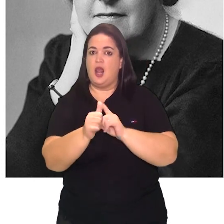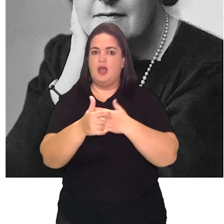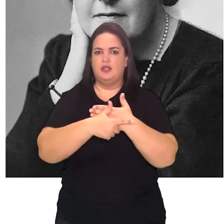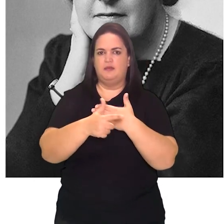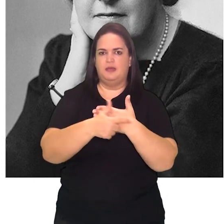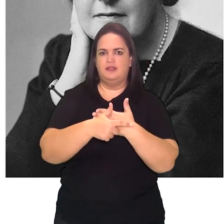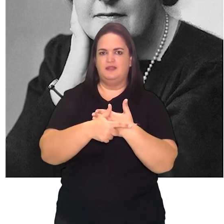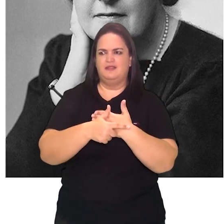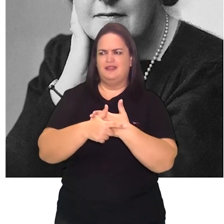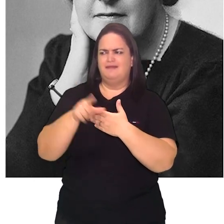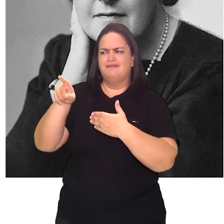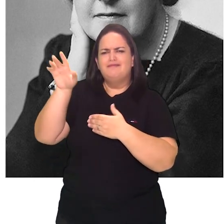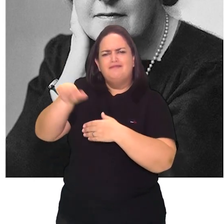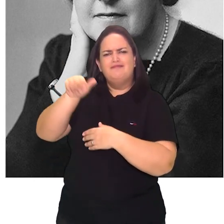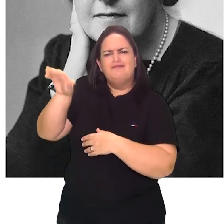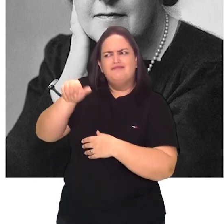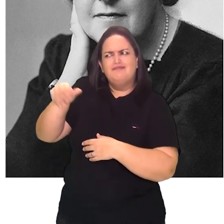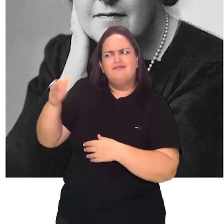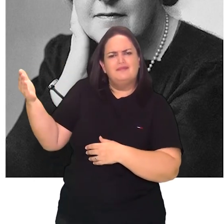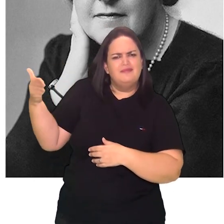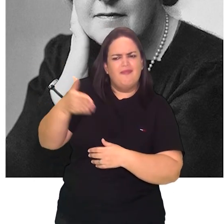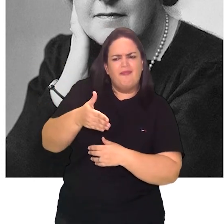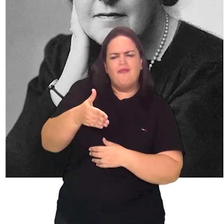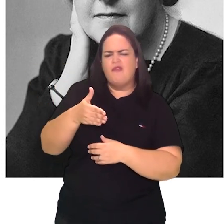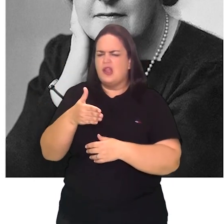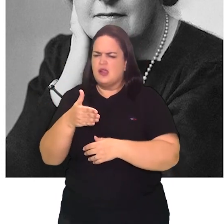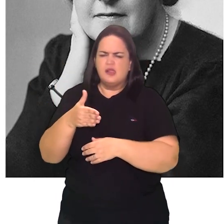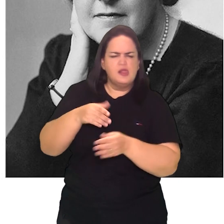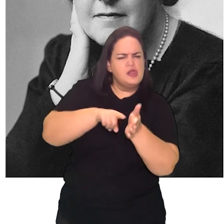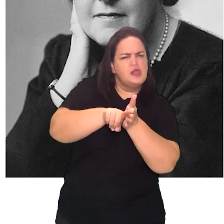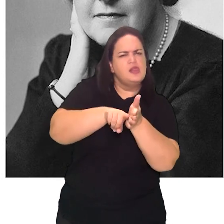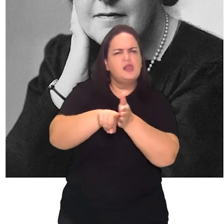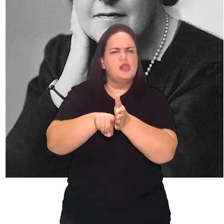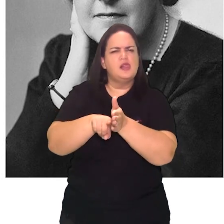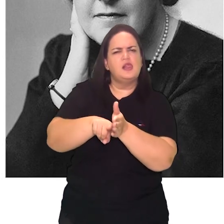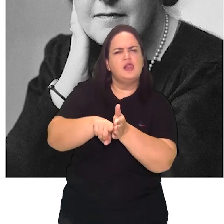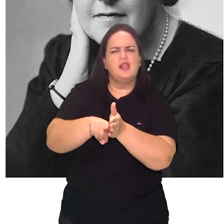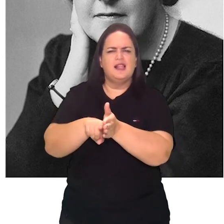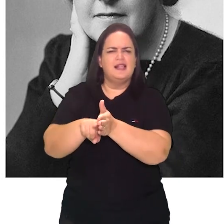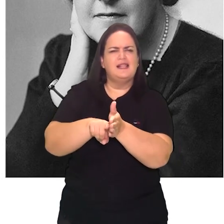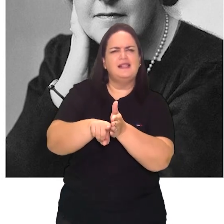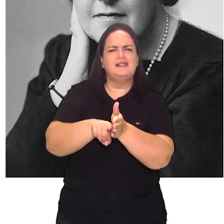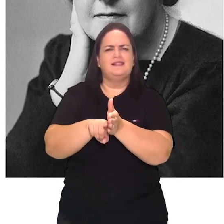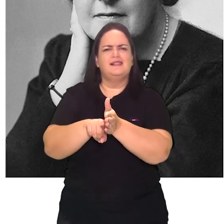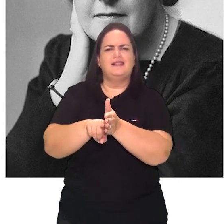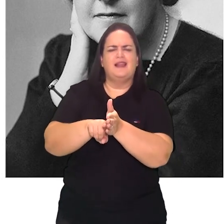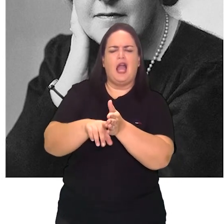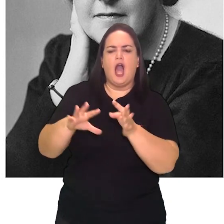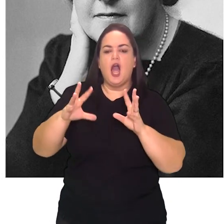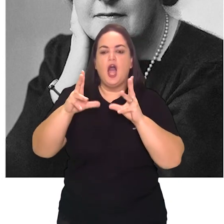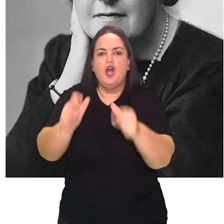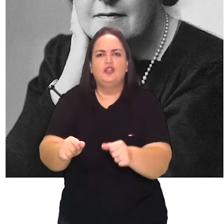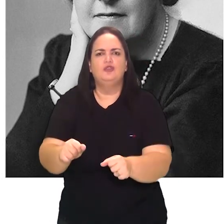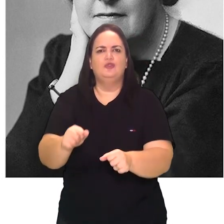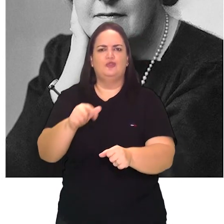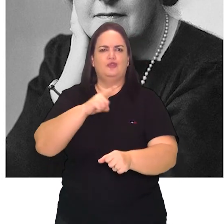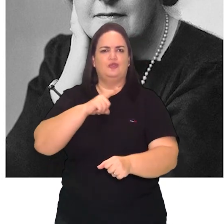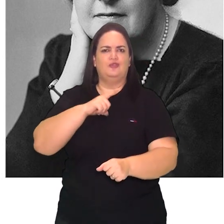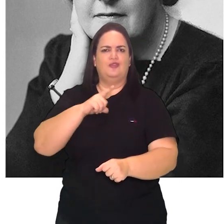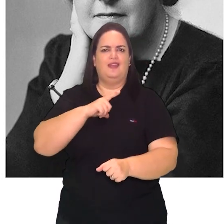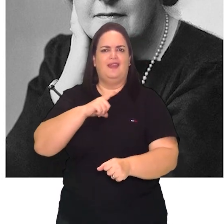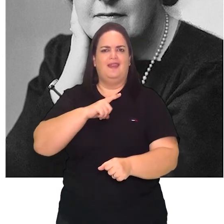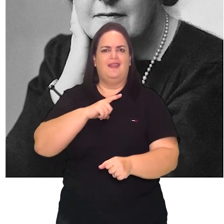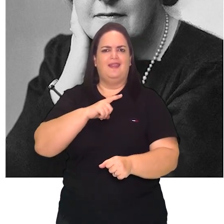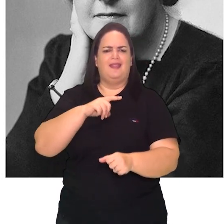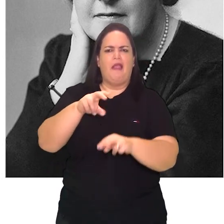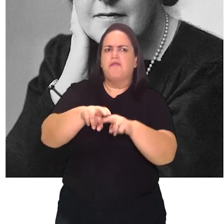chamado para investigar as circunstâncias envolvidas na morte de uma mulher que está vestida de vermelho, por isso